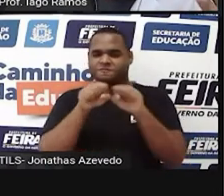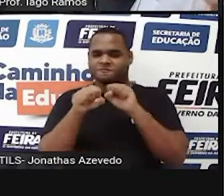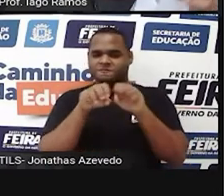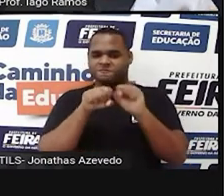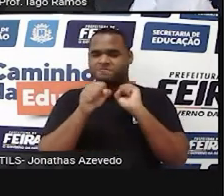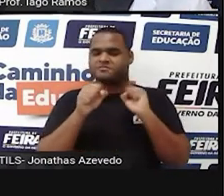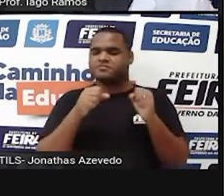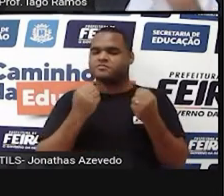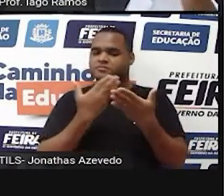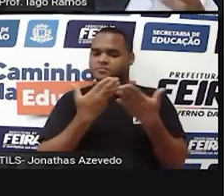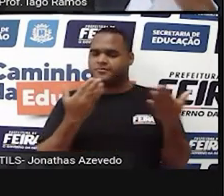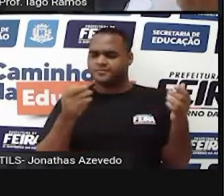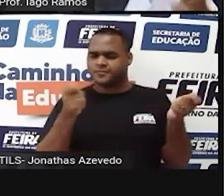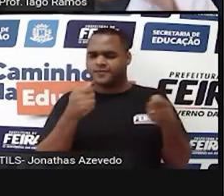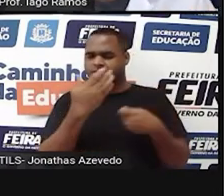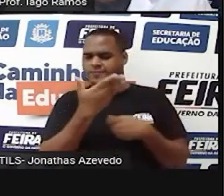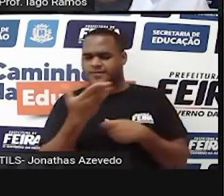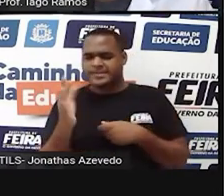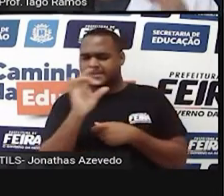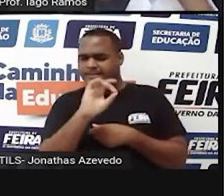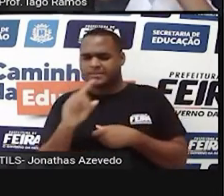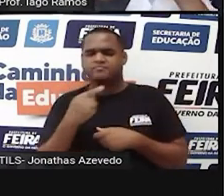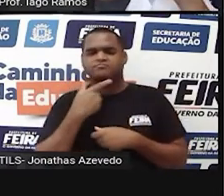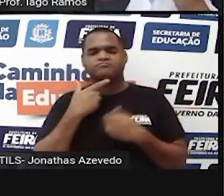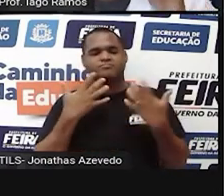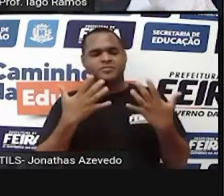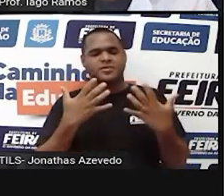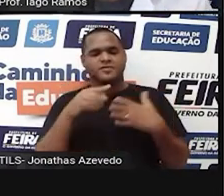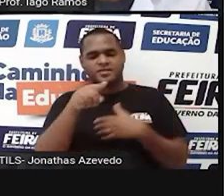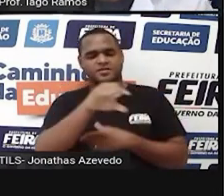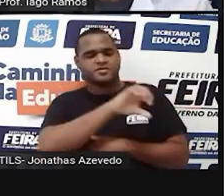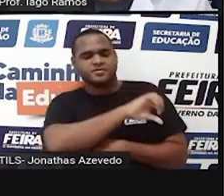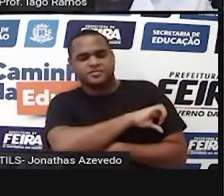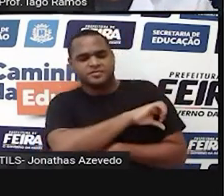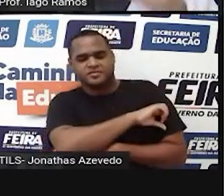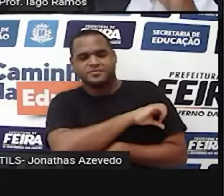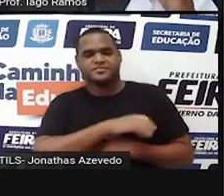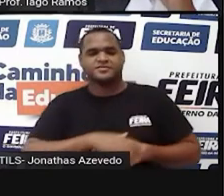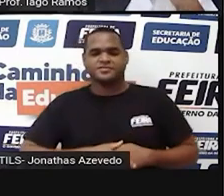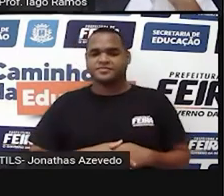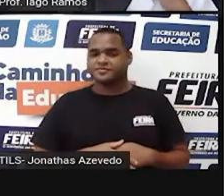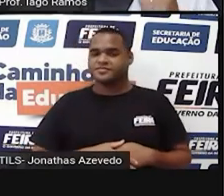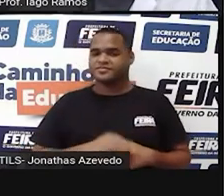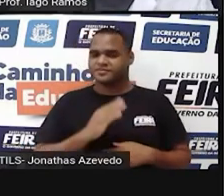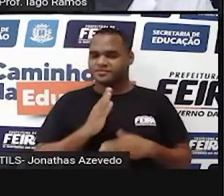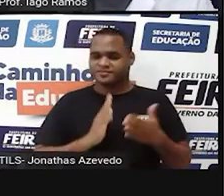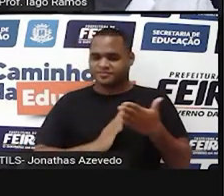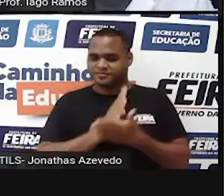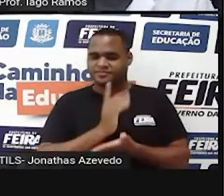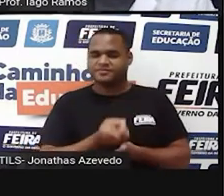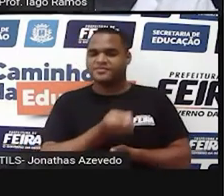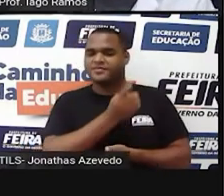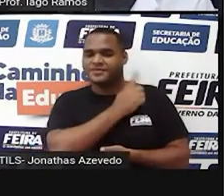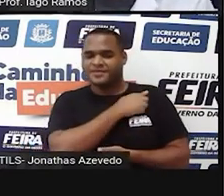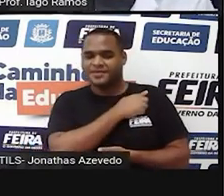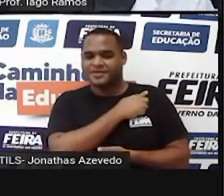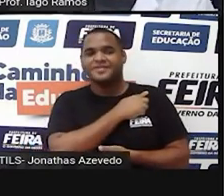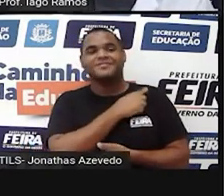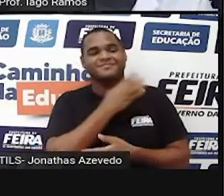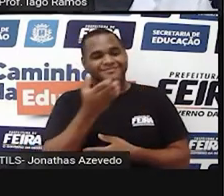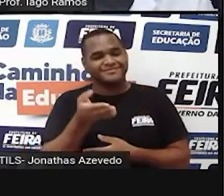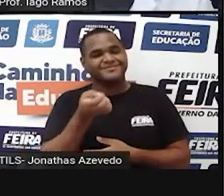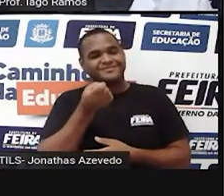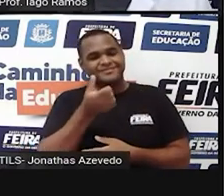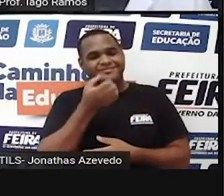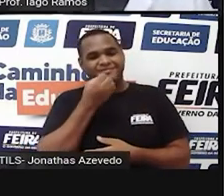possivelmente, um dia você irá fazer, porque você está no nono ano, né? Logo, logo você chega no Ensino Médio, pois bem,